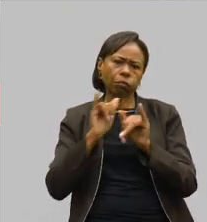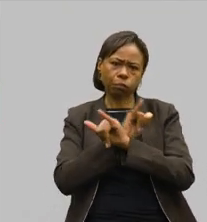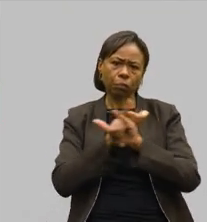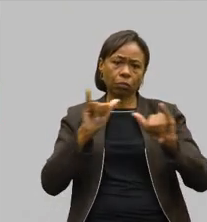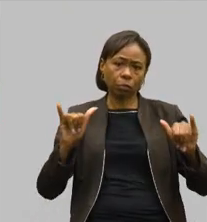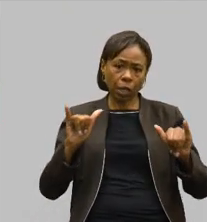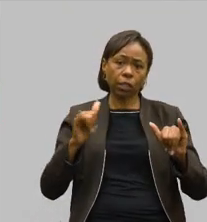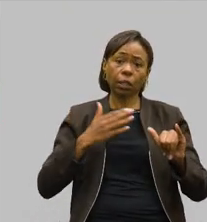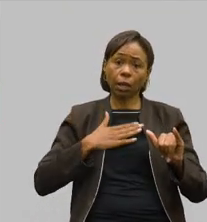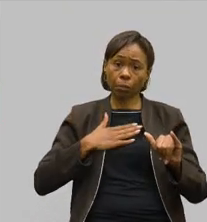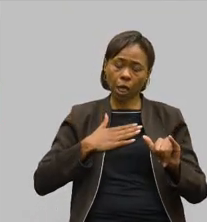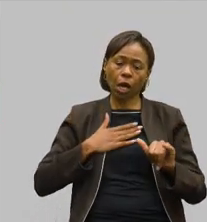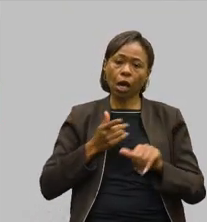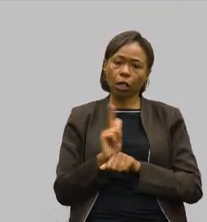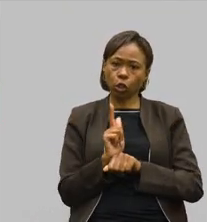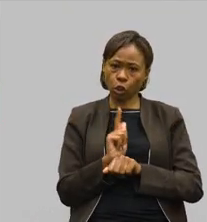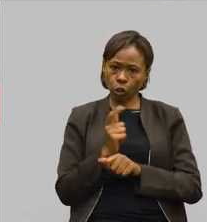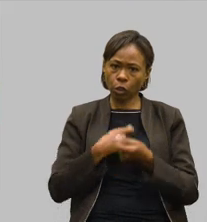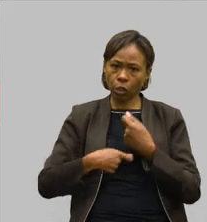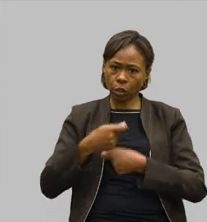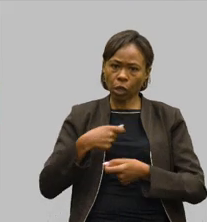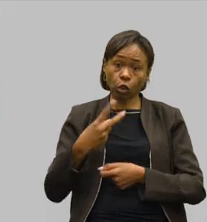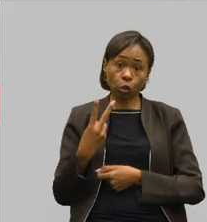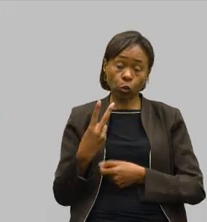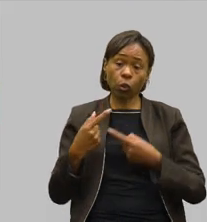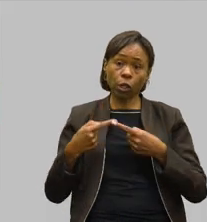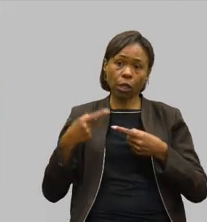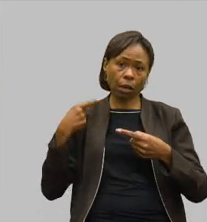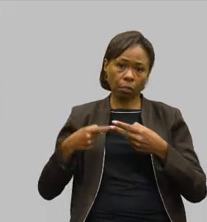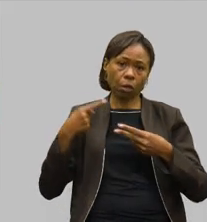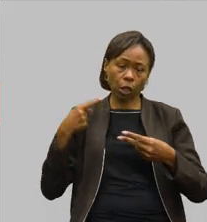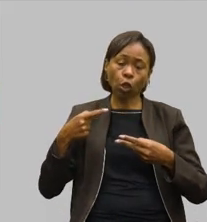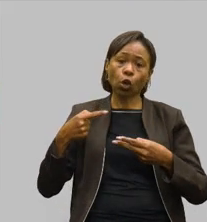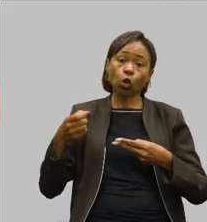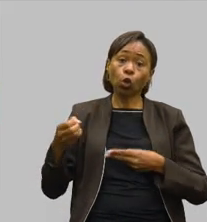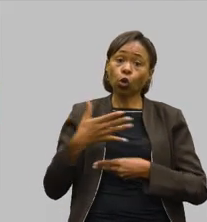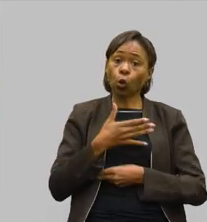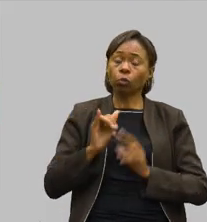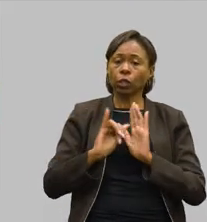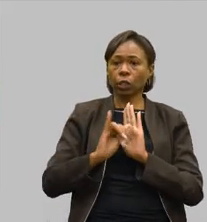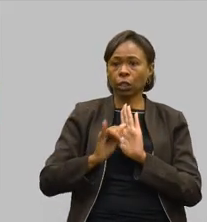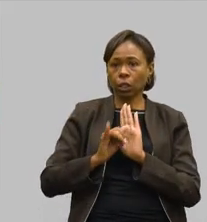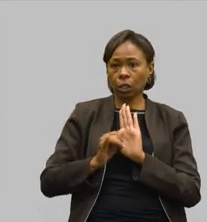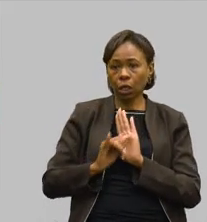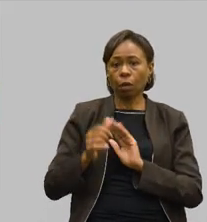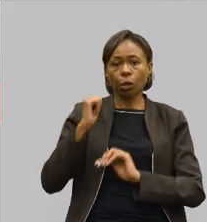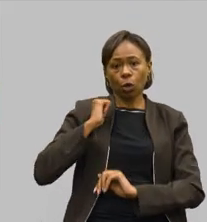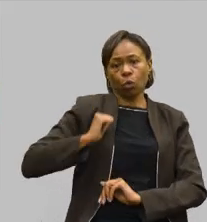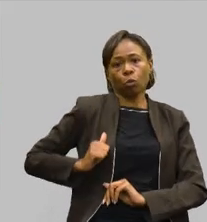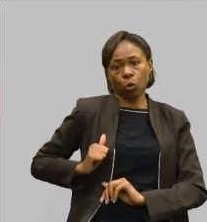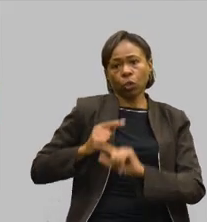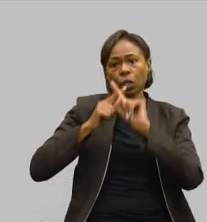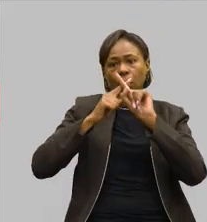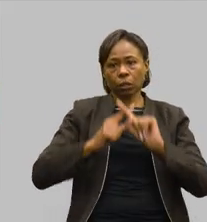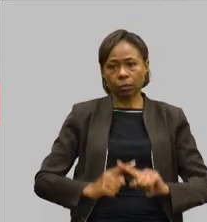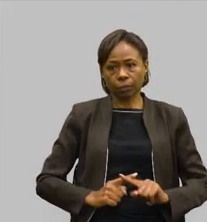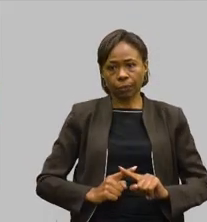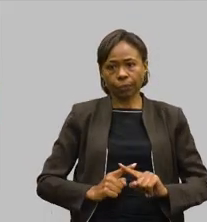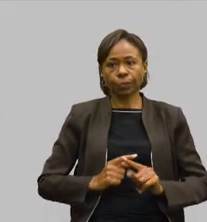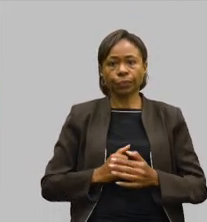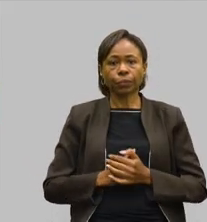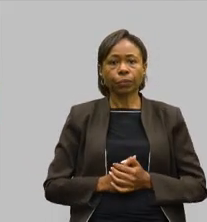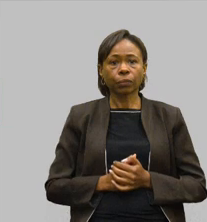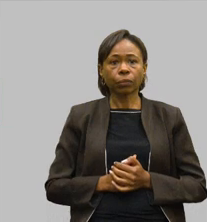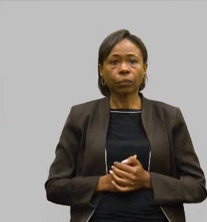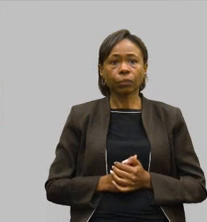gestão. Em duas semanas já tivemos um novo edital publicado para o Bolsa Atleta. Temos